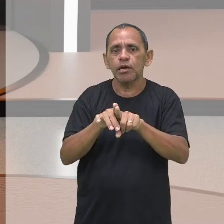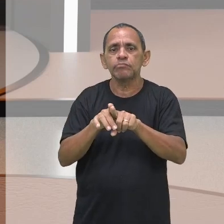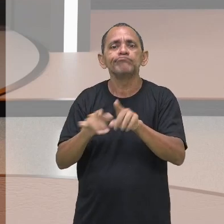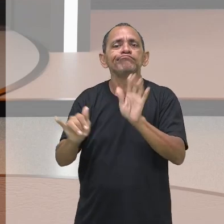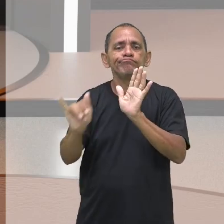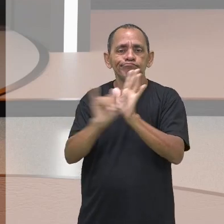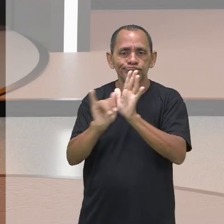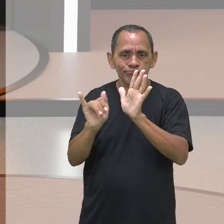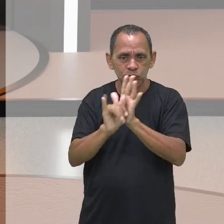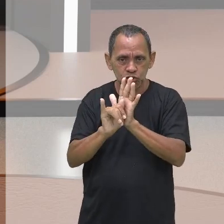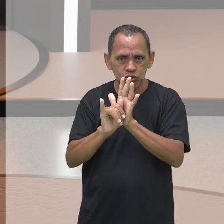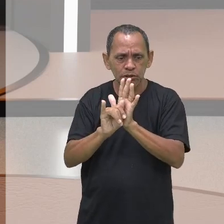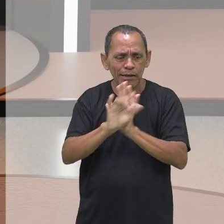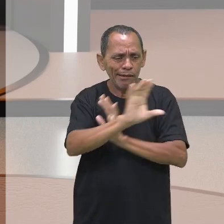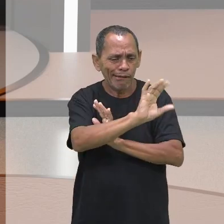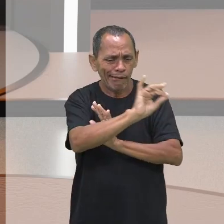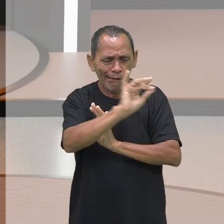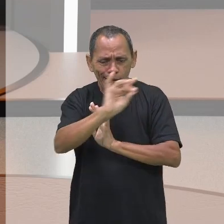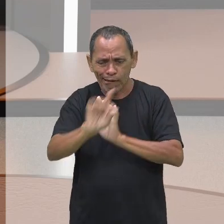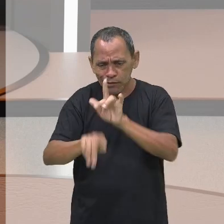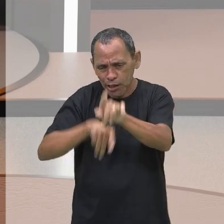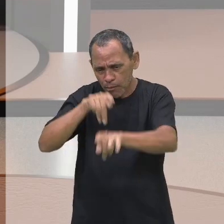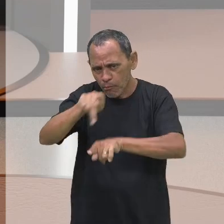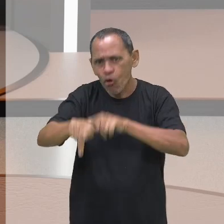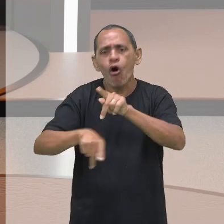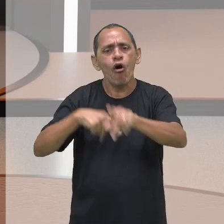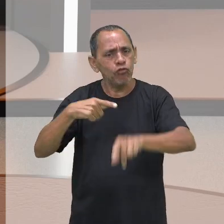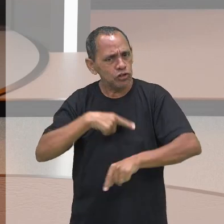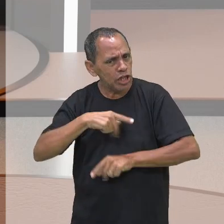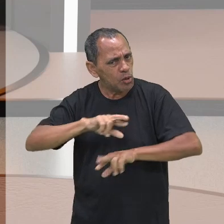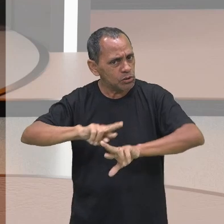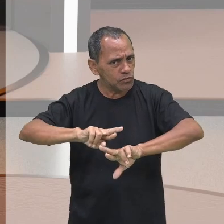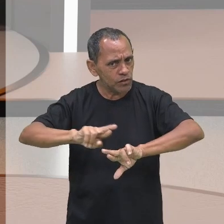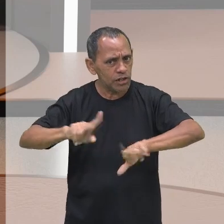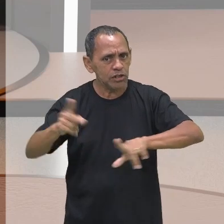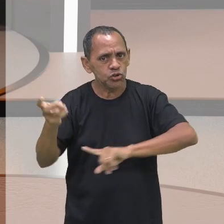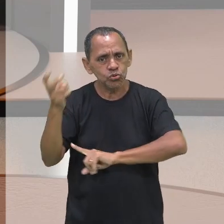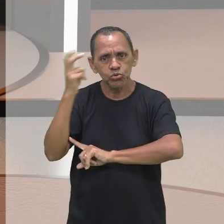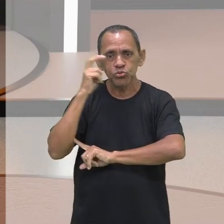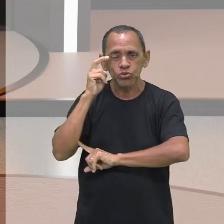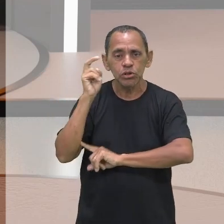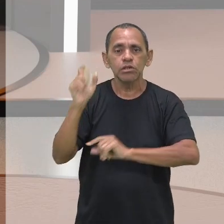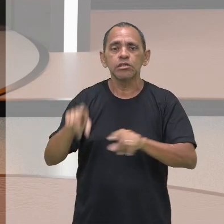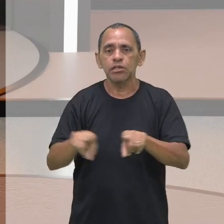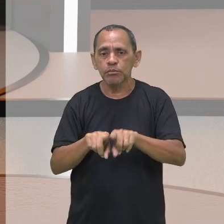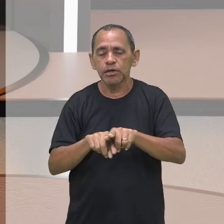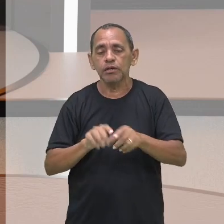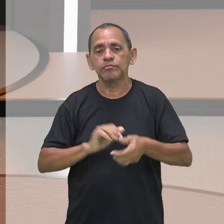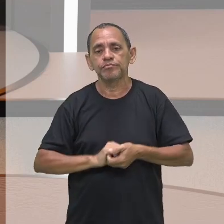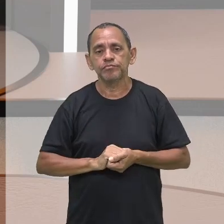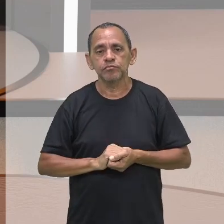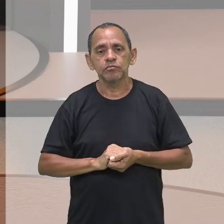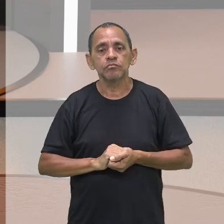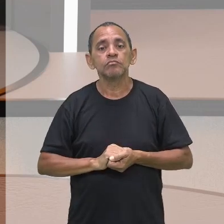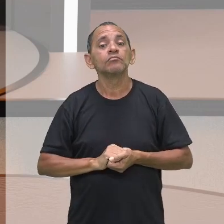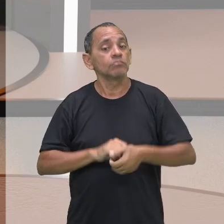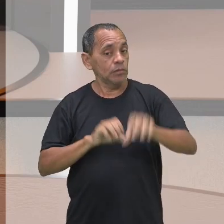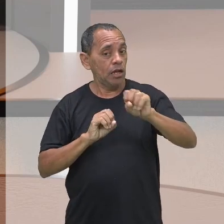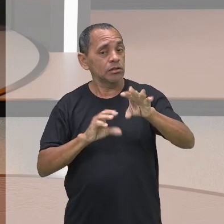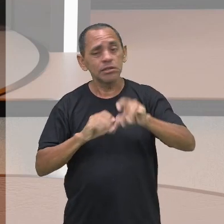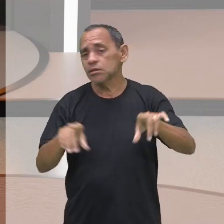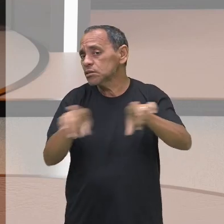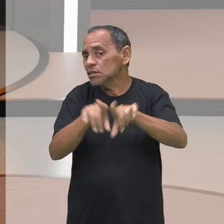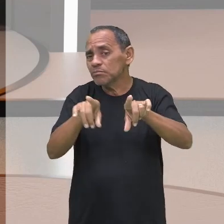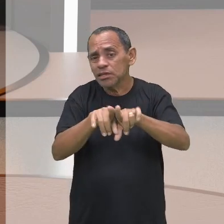identidade de cada povo. Há uma diversidade cultural. Vamos continuar aqui a nossa lista. Na educação,